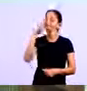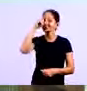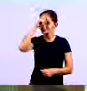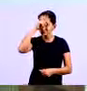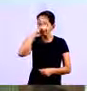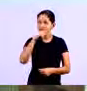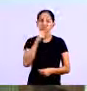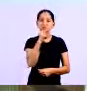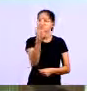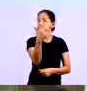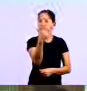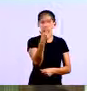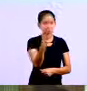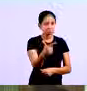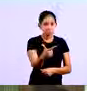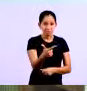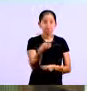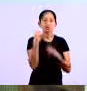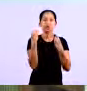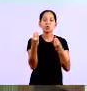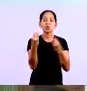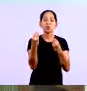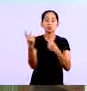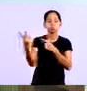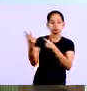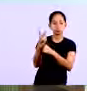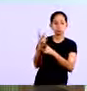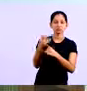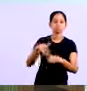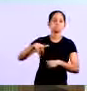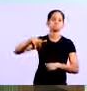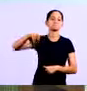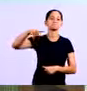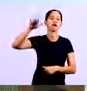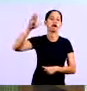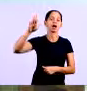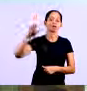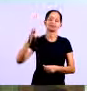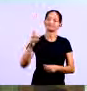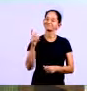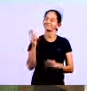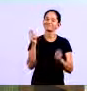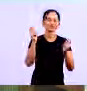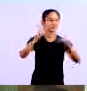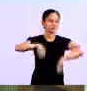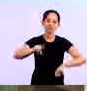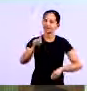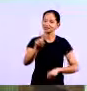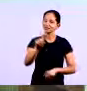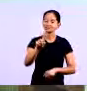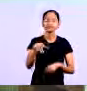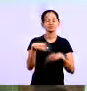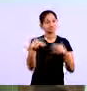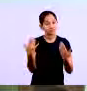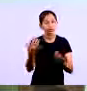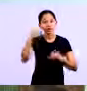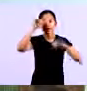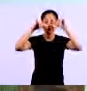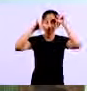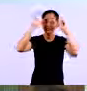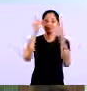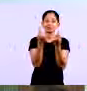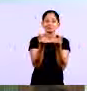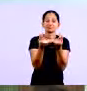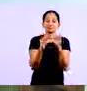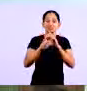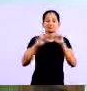muitas vezes ela não tem com o que garantir aqueles empréstimos então assim é preciso ter um controle muito rígido muito rigoroso pra você evitar entrar em cheque especial em outras